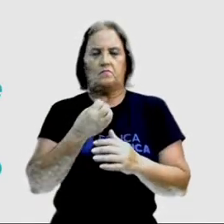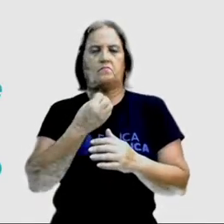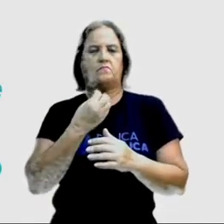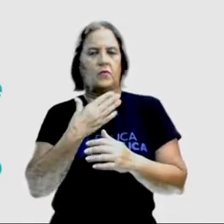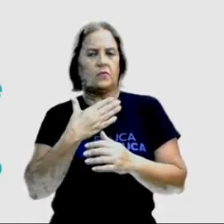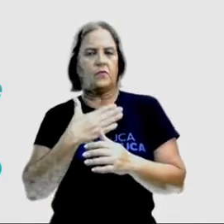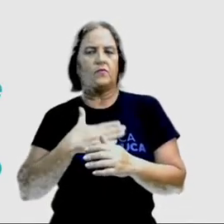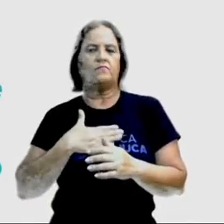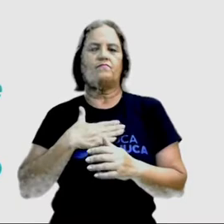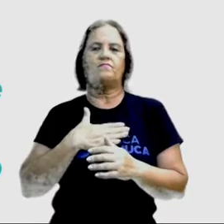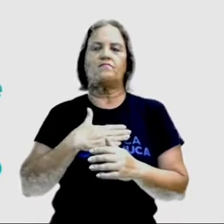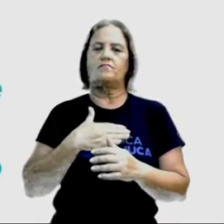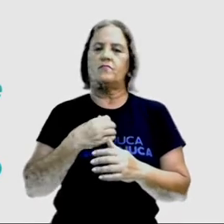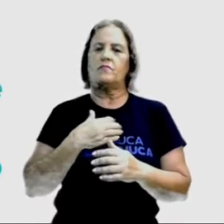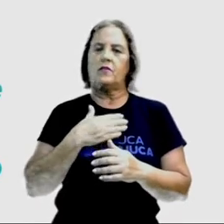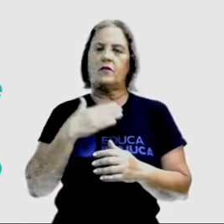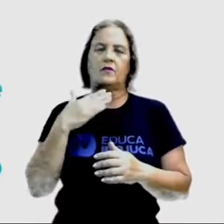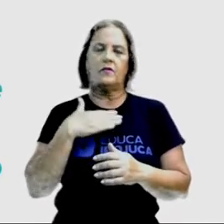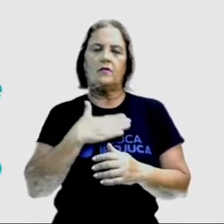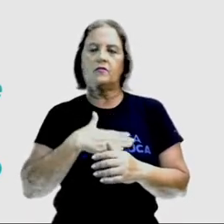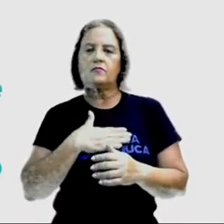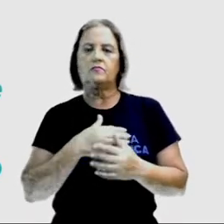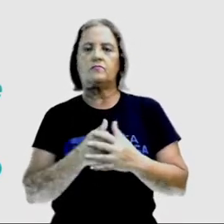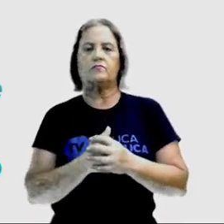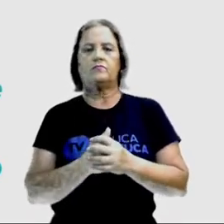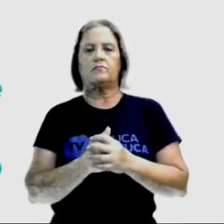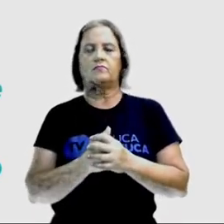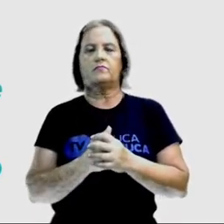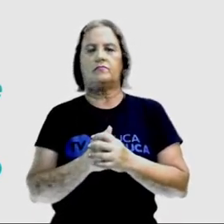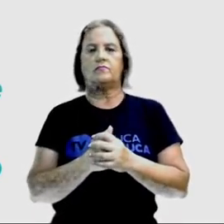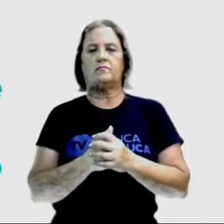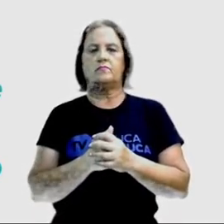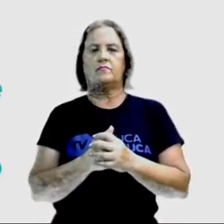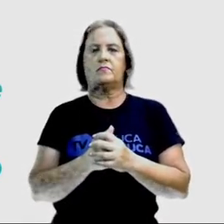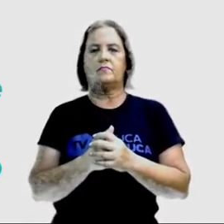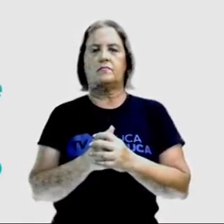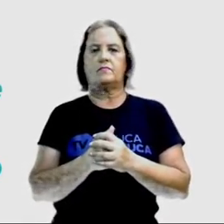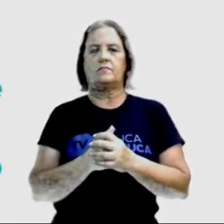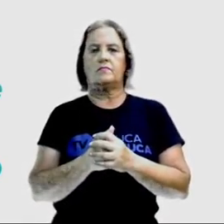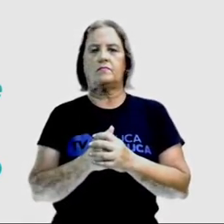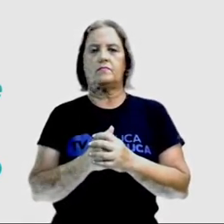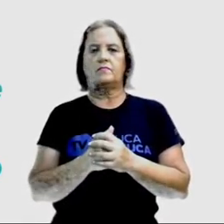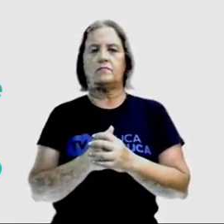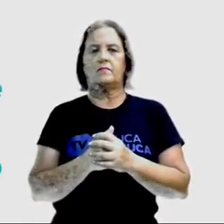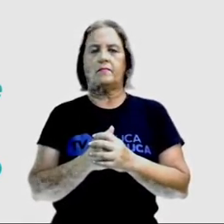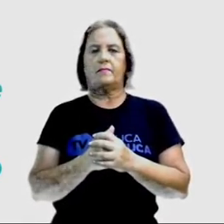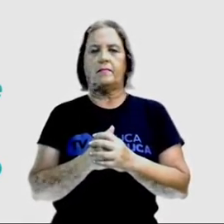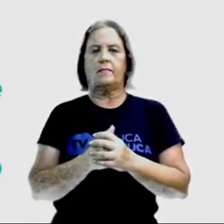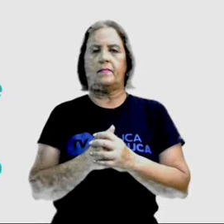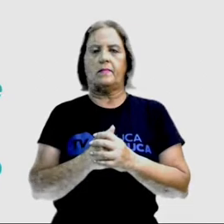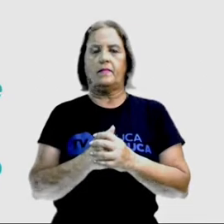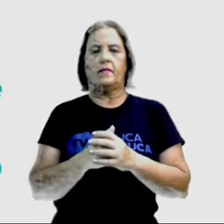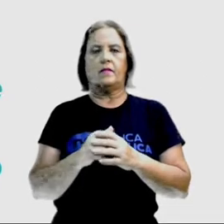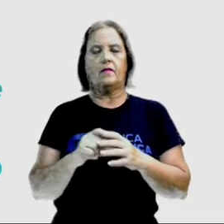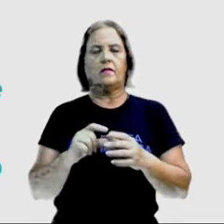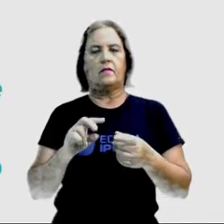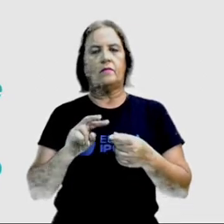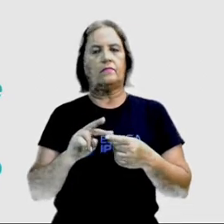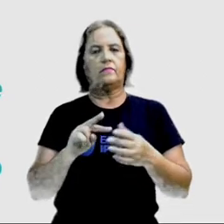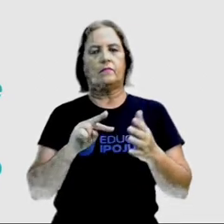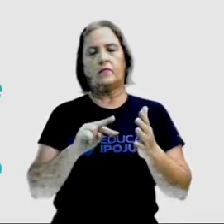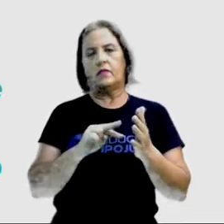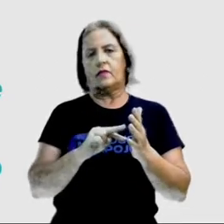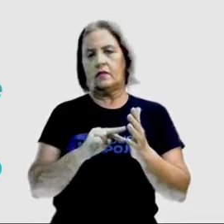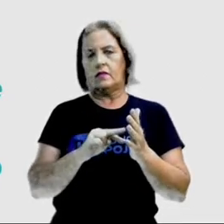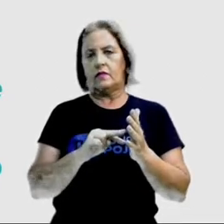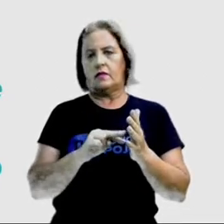The military is gonna house the people defect by the hurricane. Ou seja, o